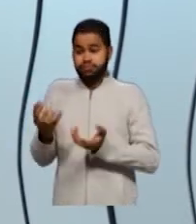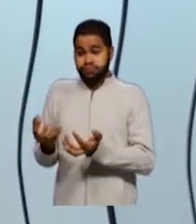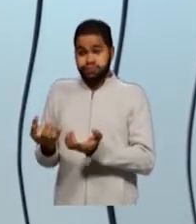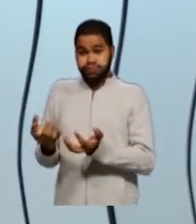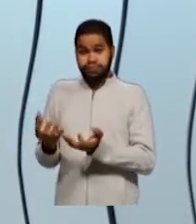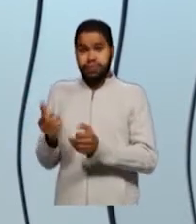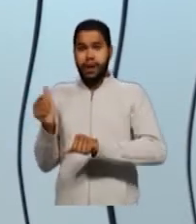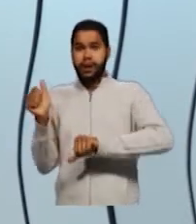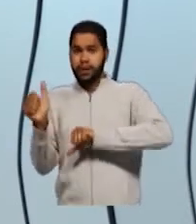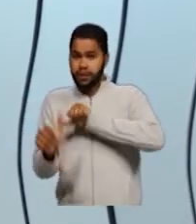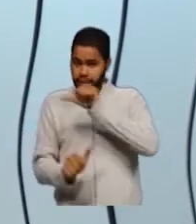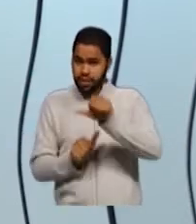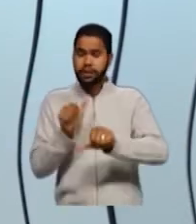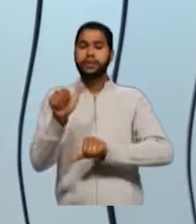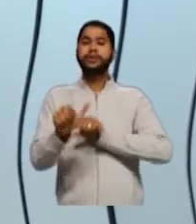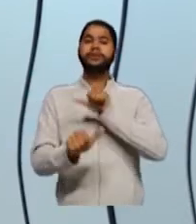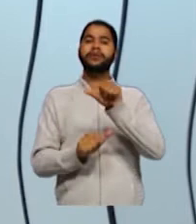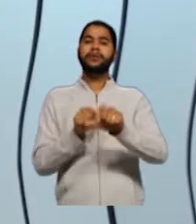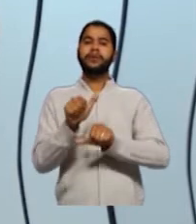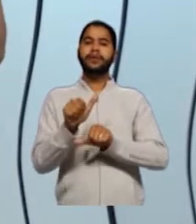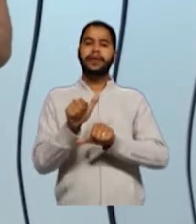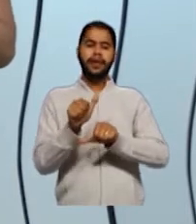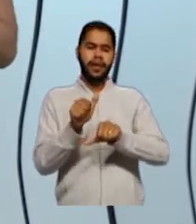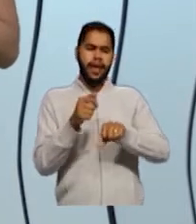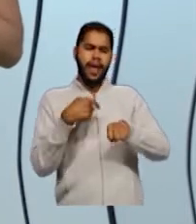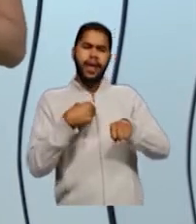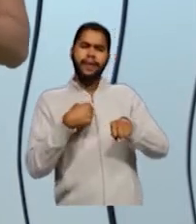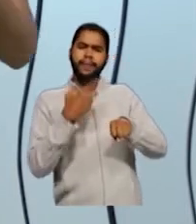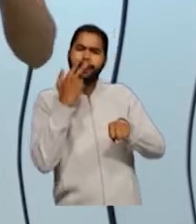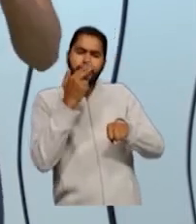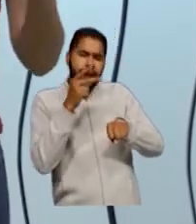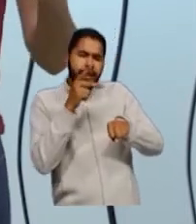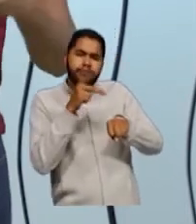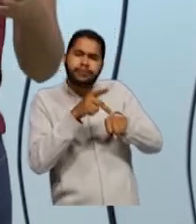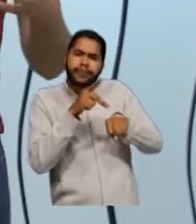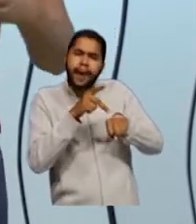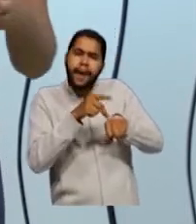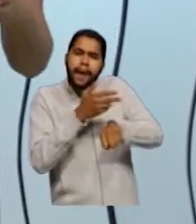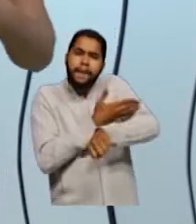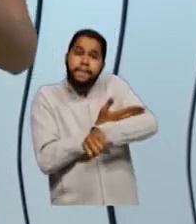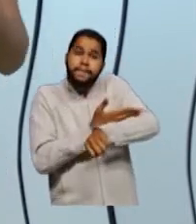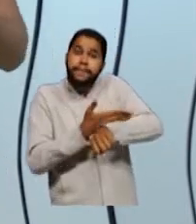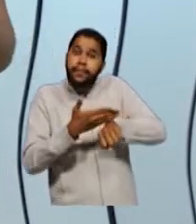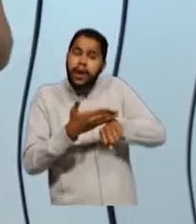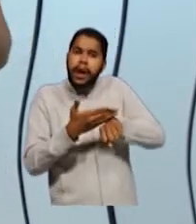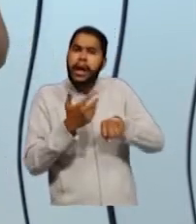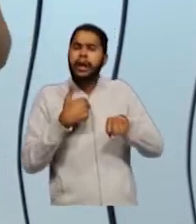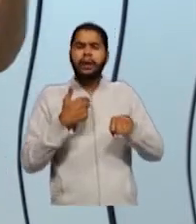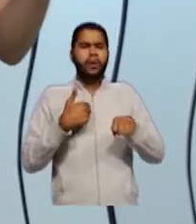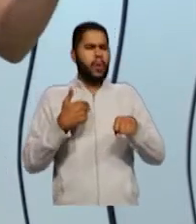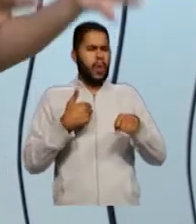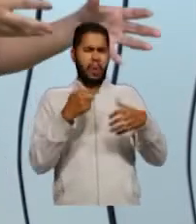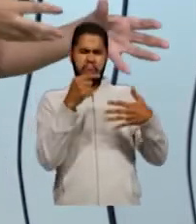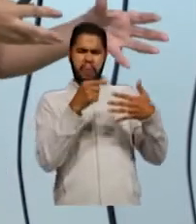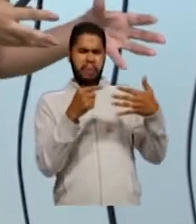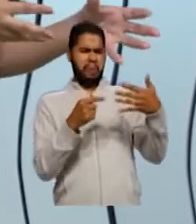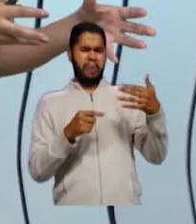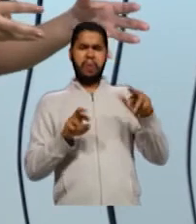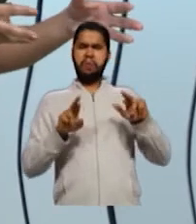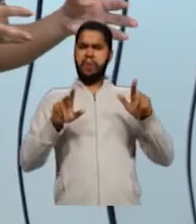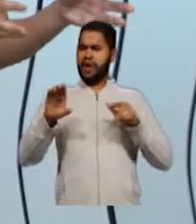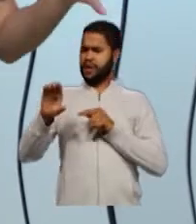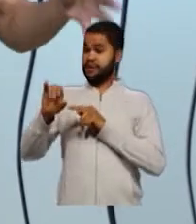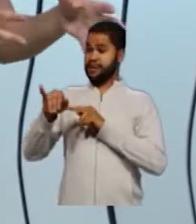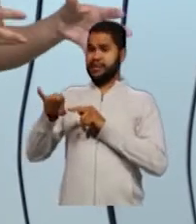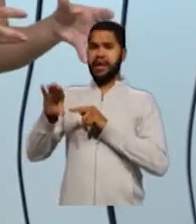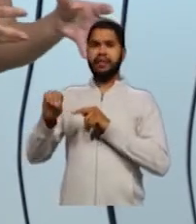transformava em cristais brancos. Com propriedades completamente diferentes do cianato